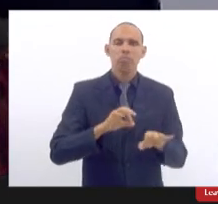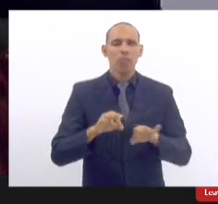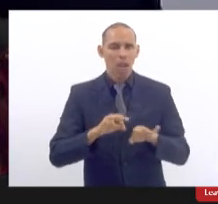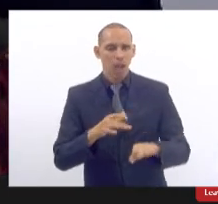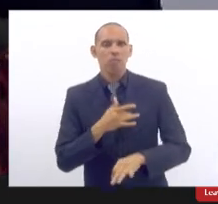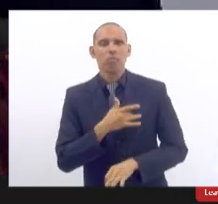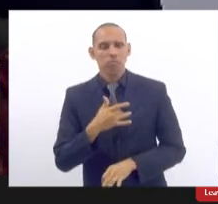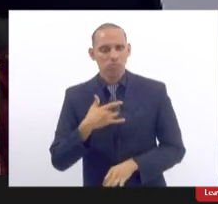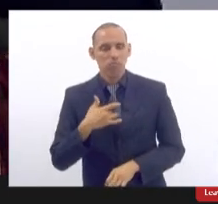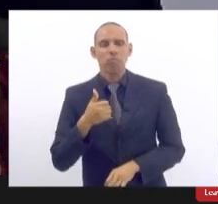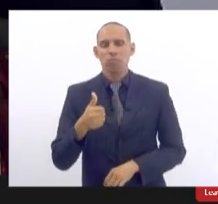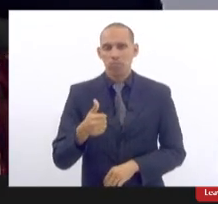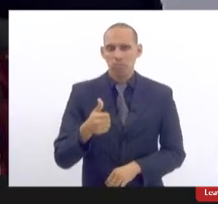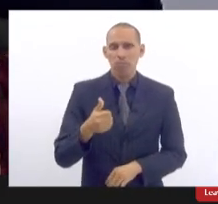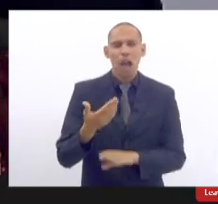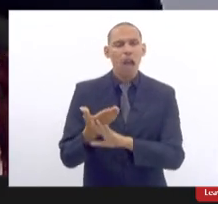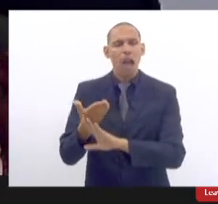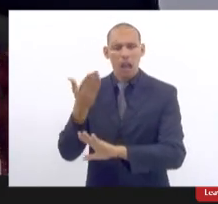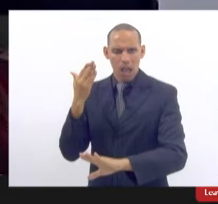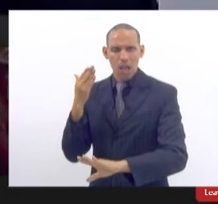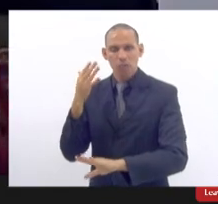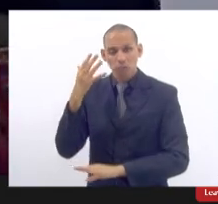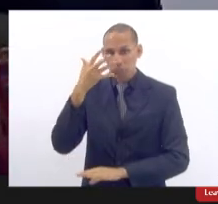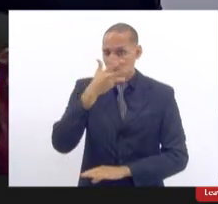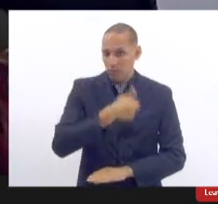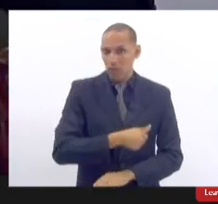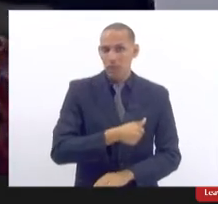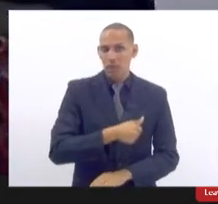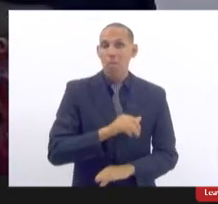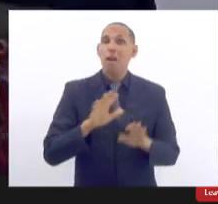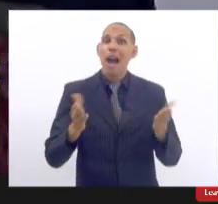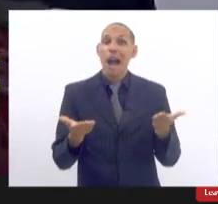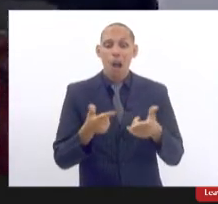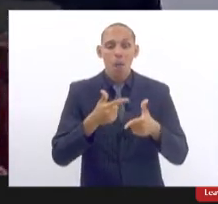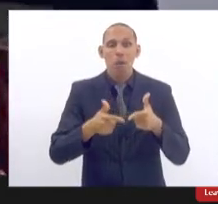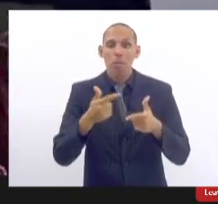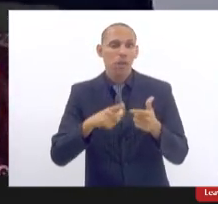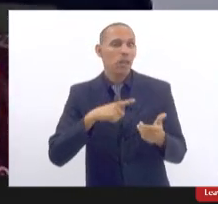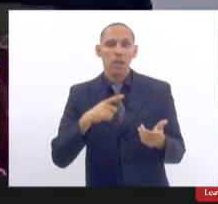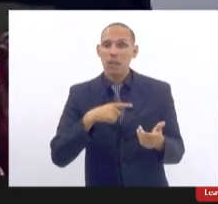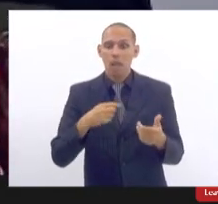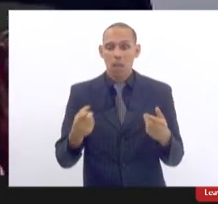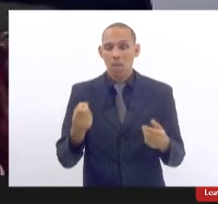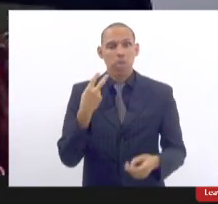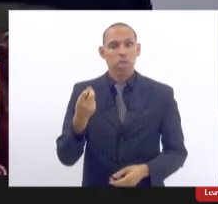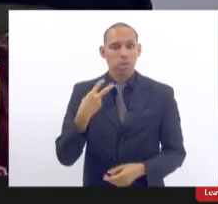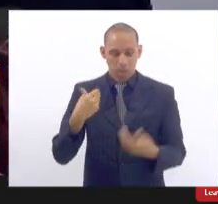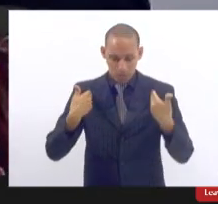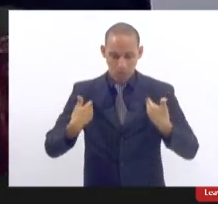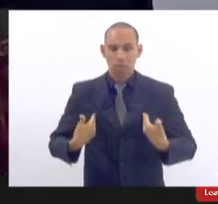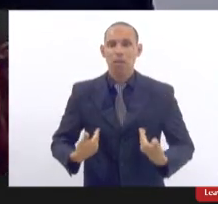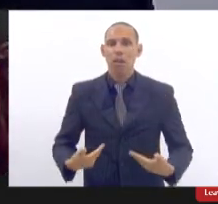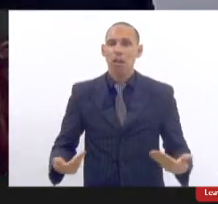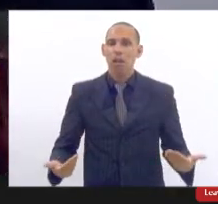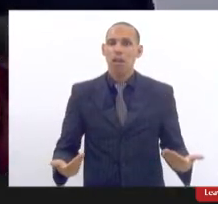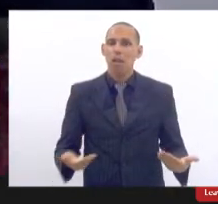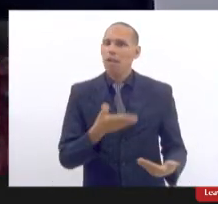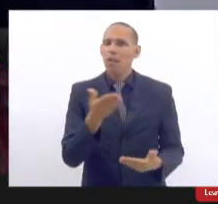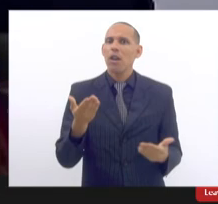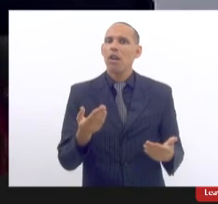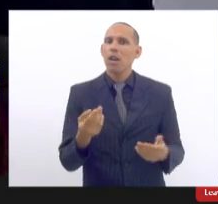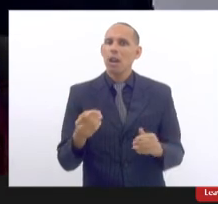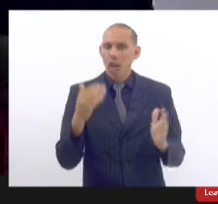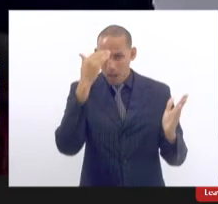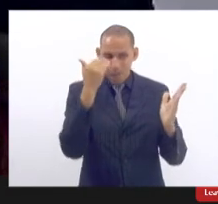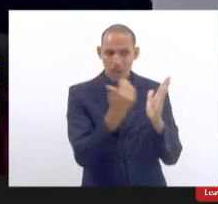o implante estético eu estou com uma complicação estou intoxicada vocês tem que cobrir sabe por que